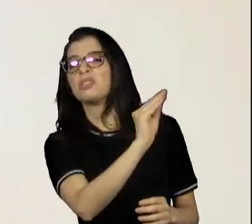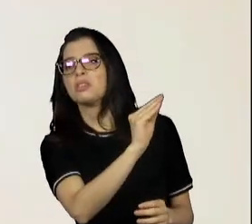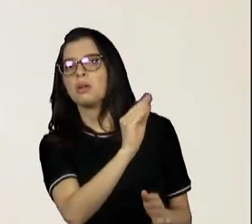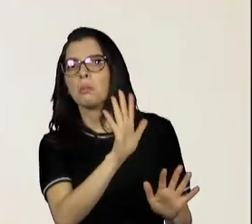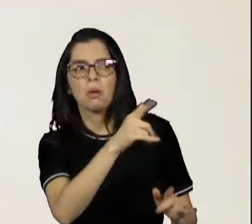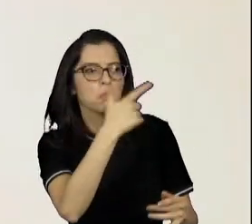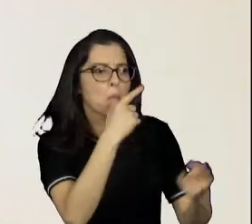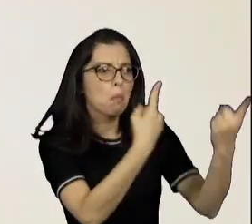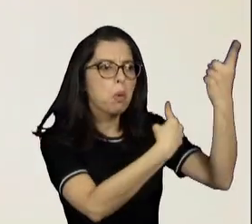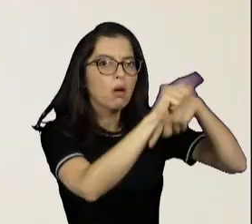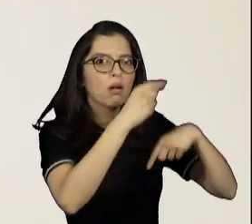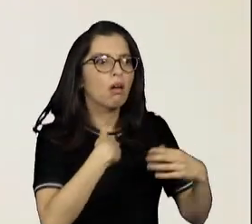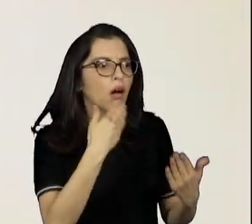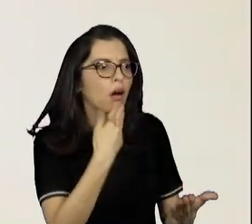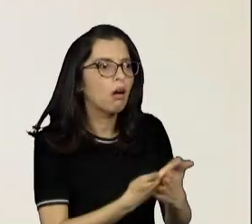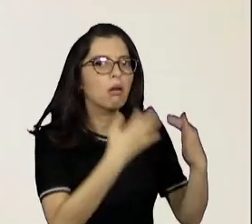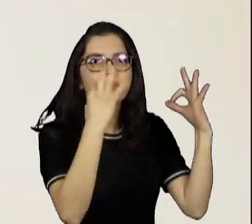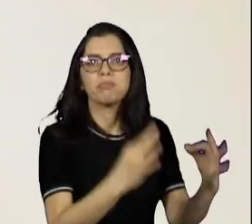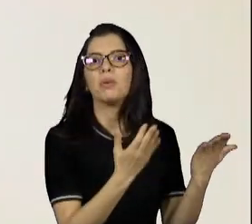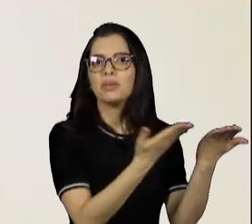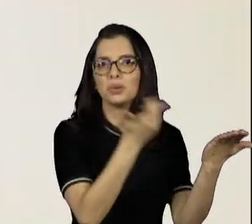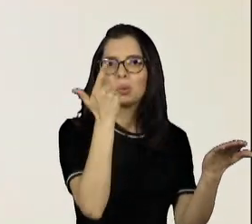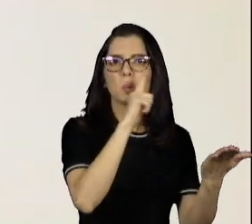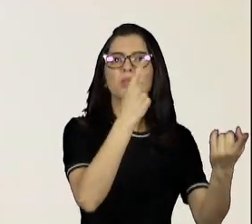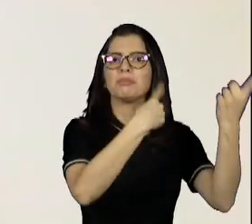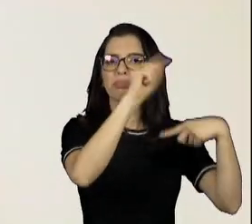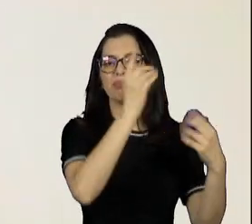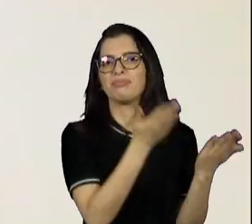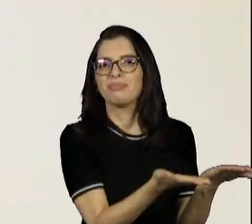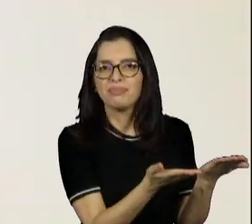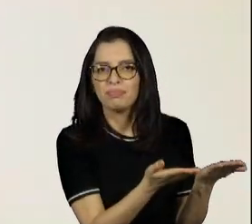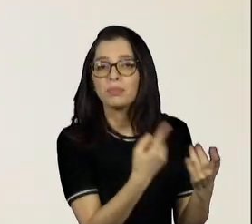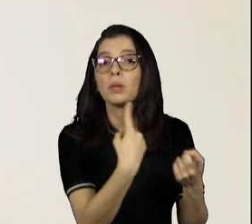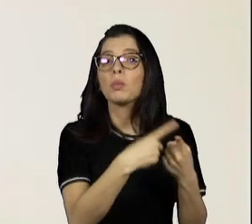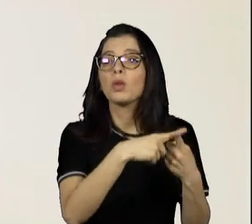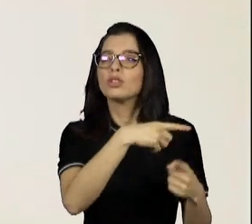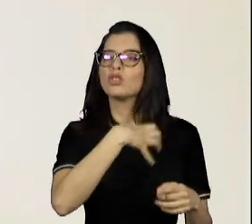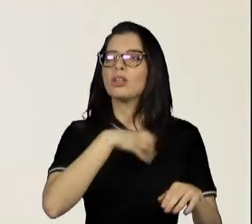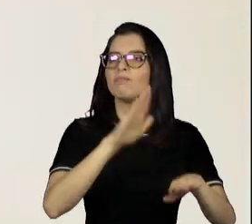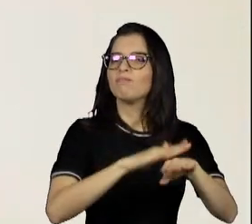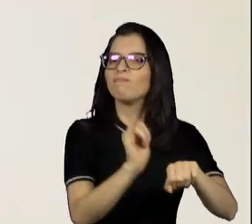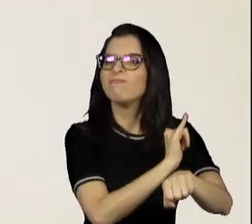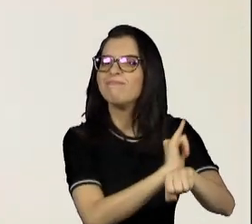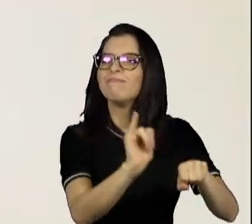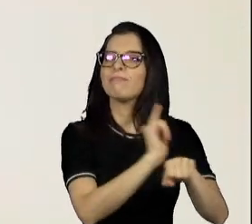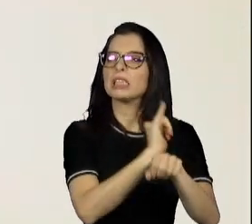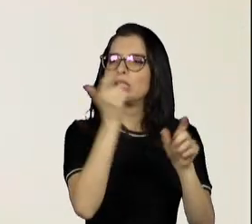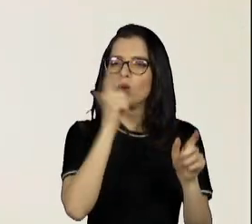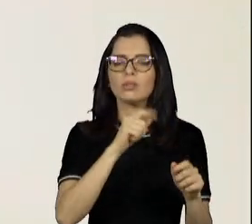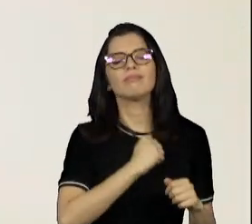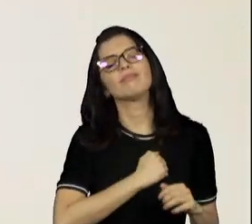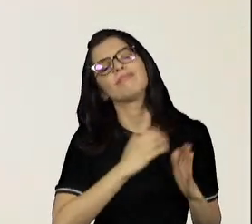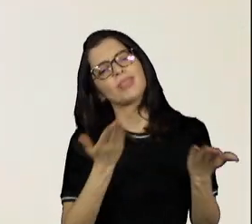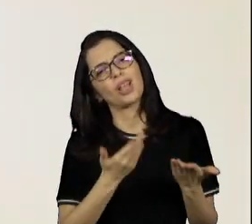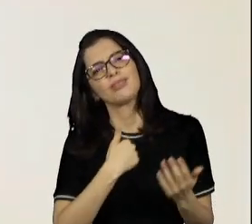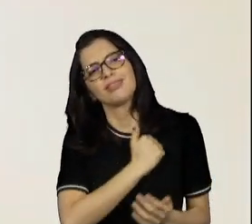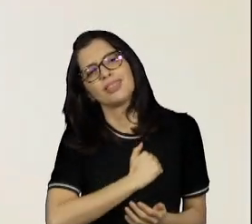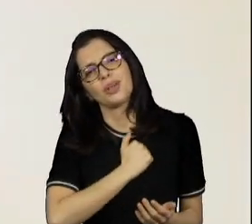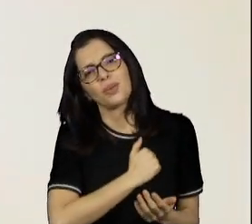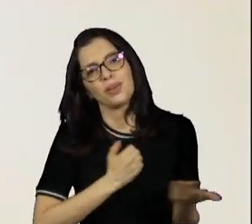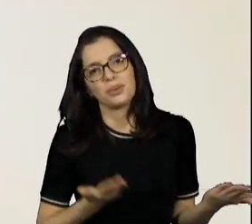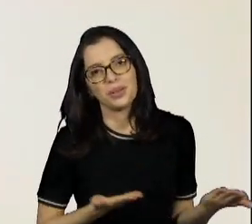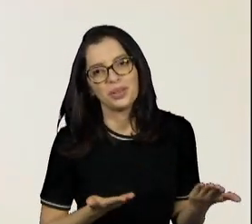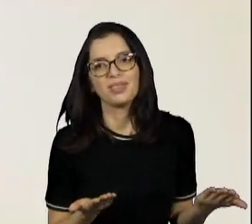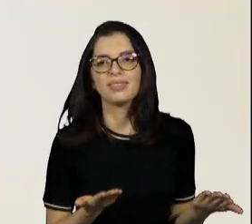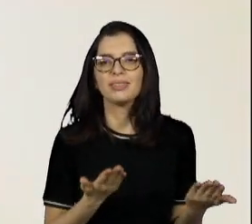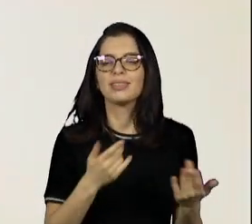só acredito que deu tão certo por causa dele. E, então, ele faz muita falta, porque eu acho que, hoje em dia, o que a gente precisaria, a gente se